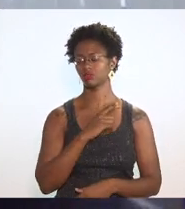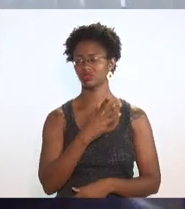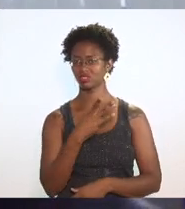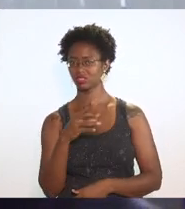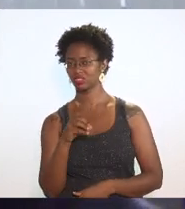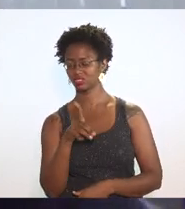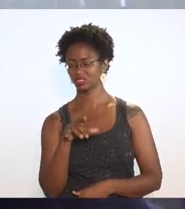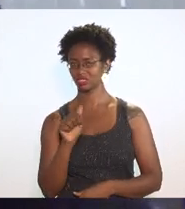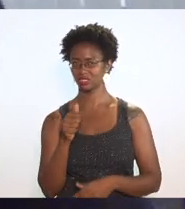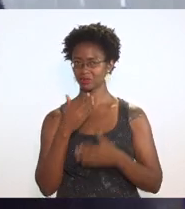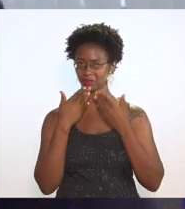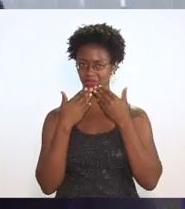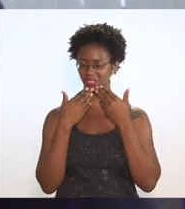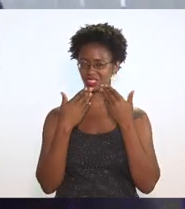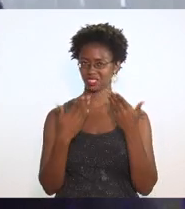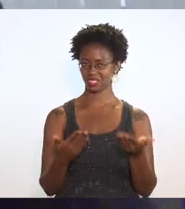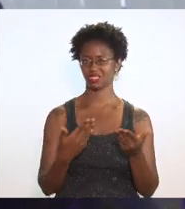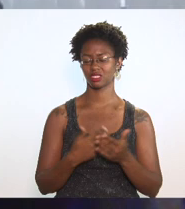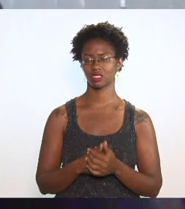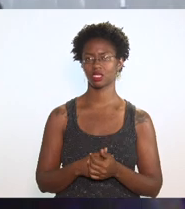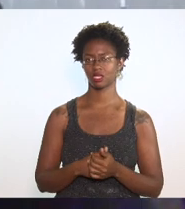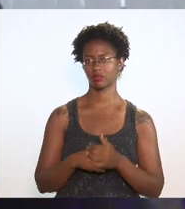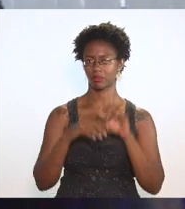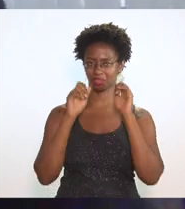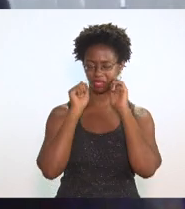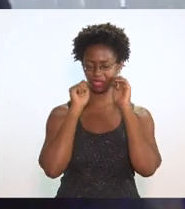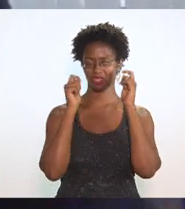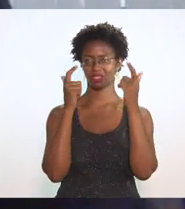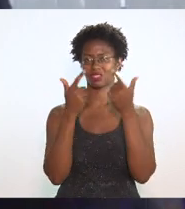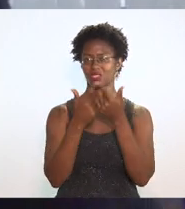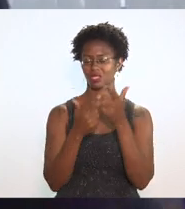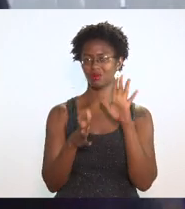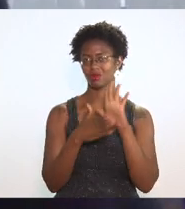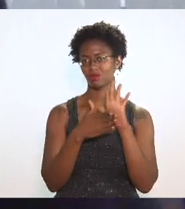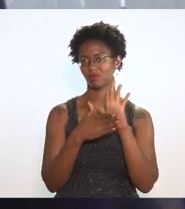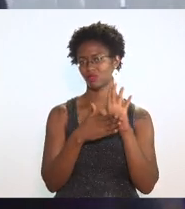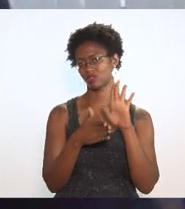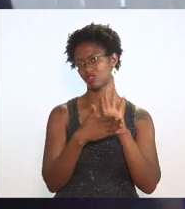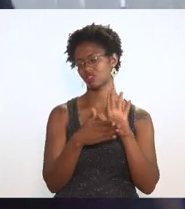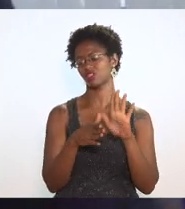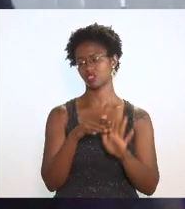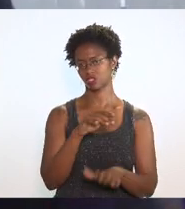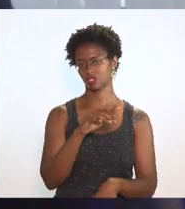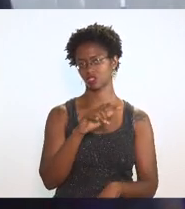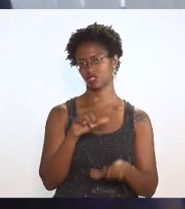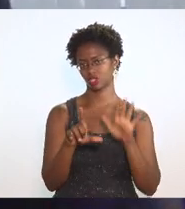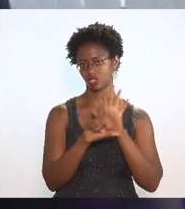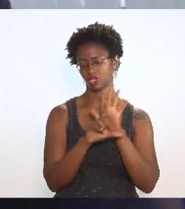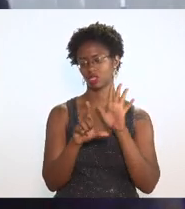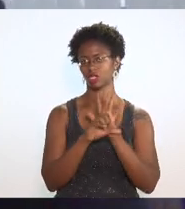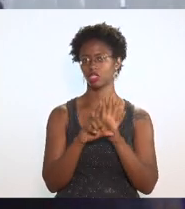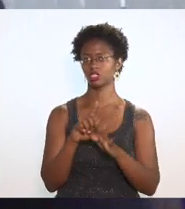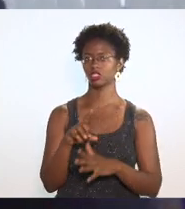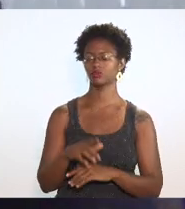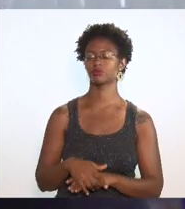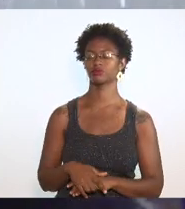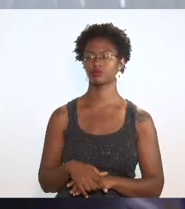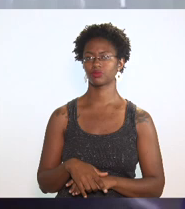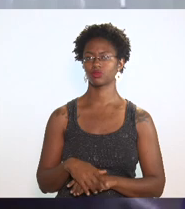dias para apresentar a casa legislativa a proposta de lei de diretrizes orçamentais que esse ano